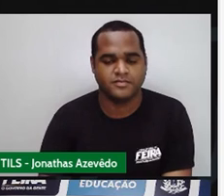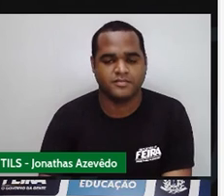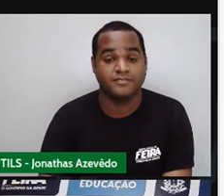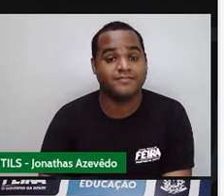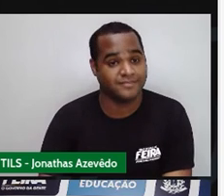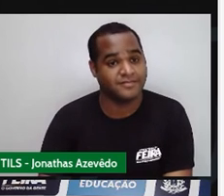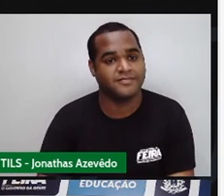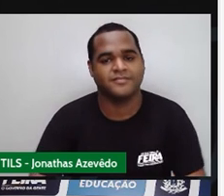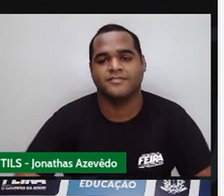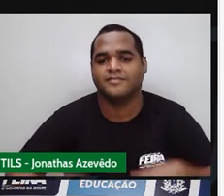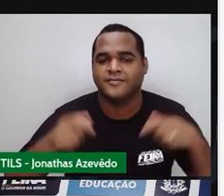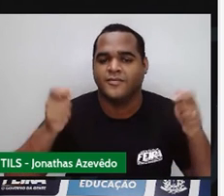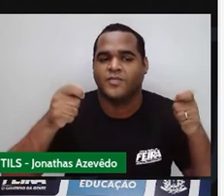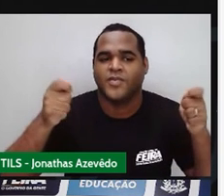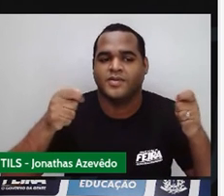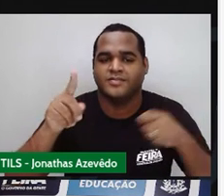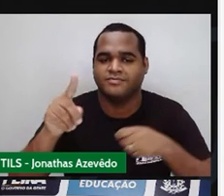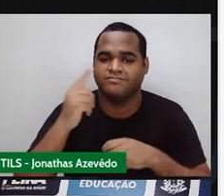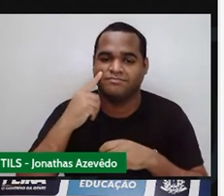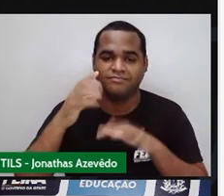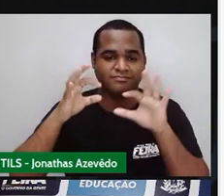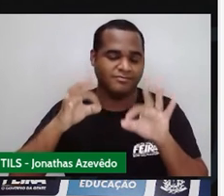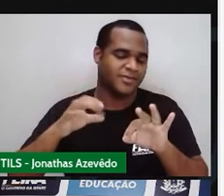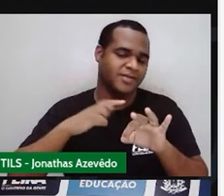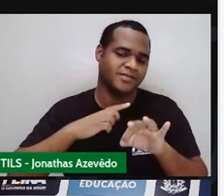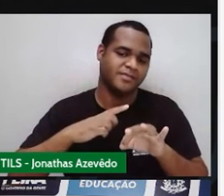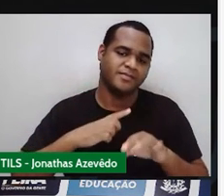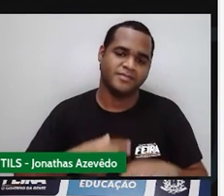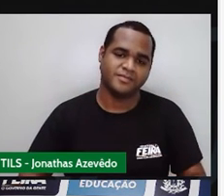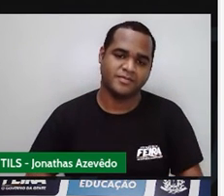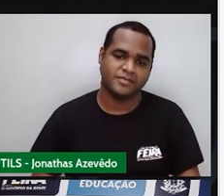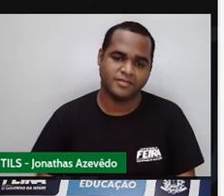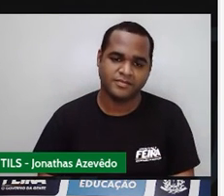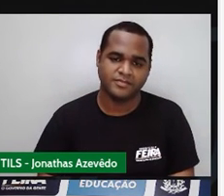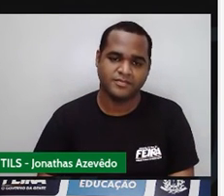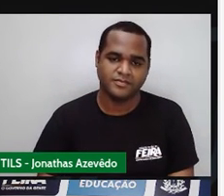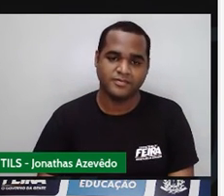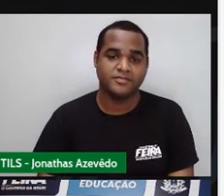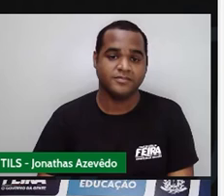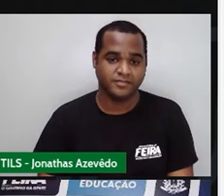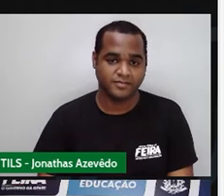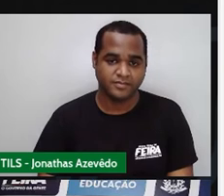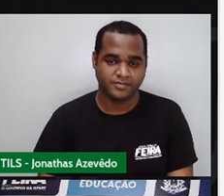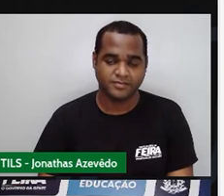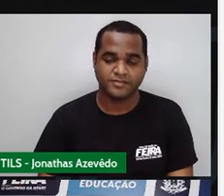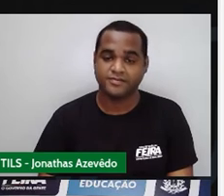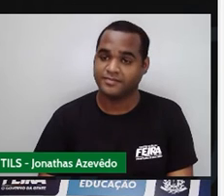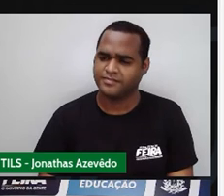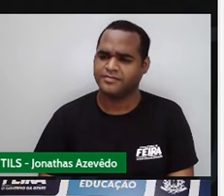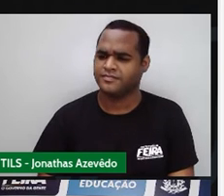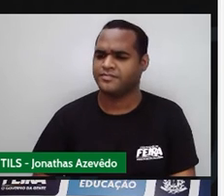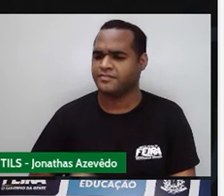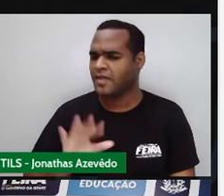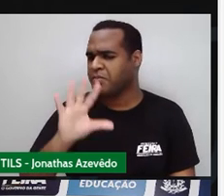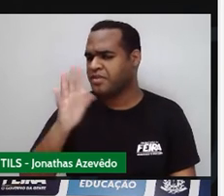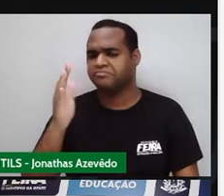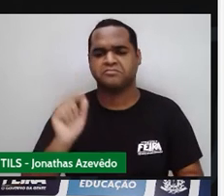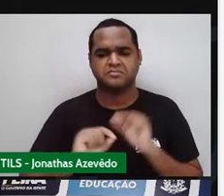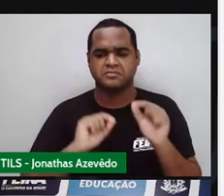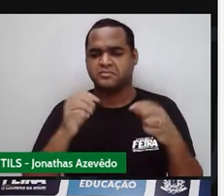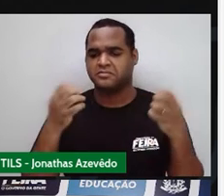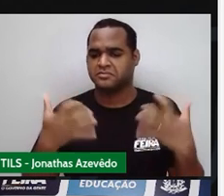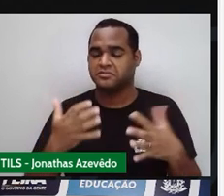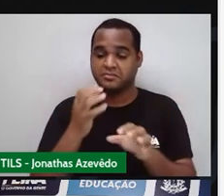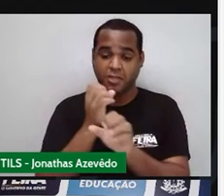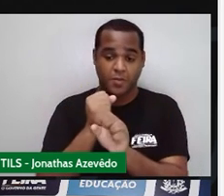Pronto. E vai ficar desse jeito. Olha só. Tá? Bom, o que é que está acontecendo aqui agora? A gente está numa